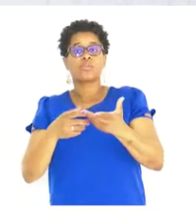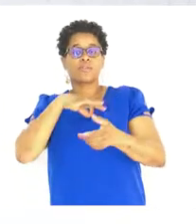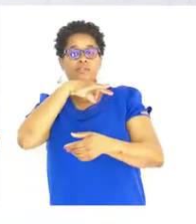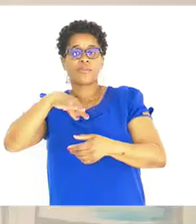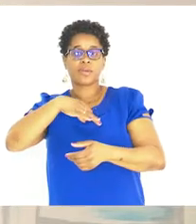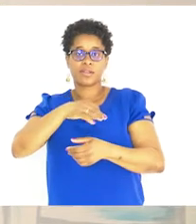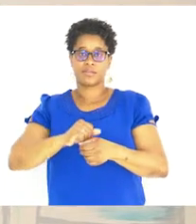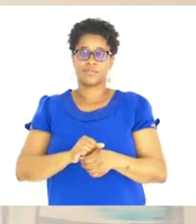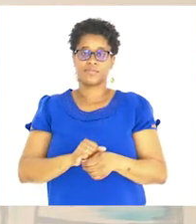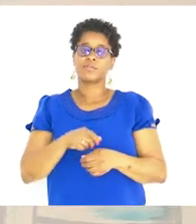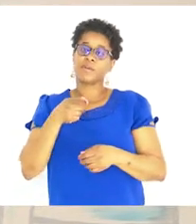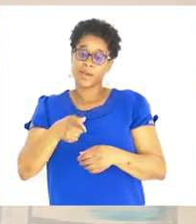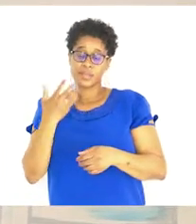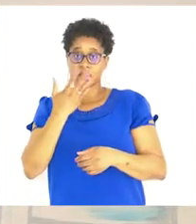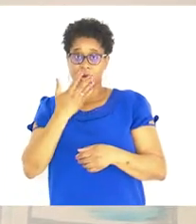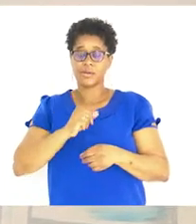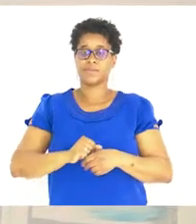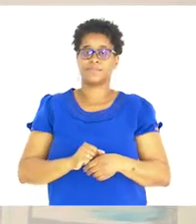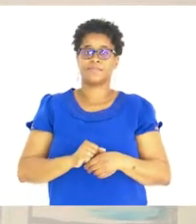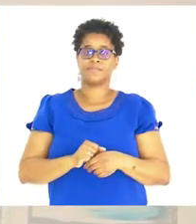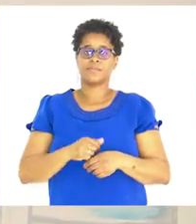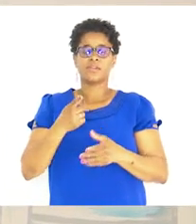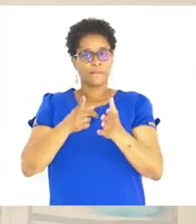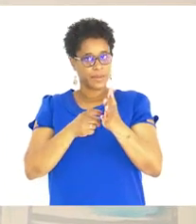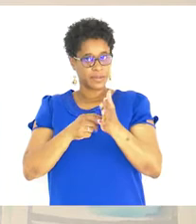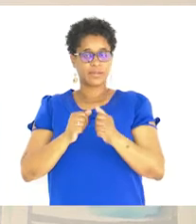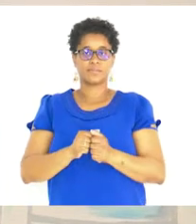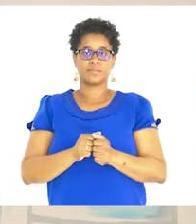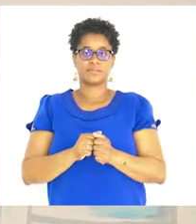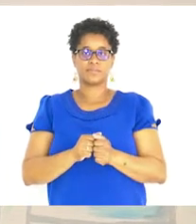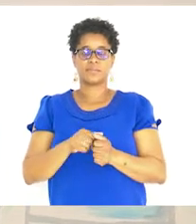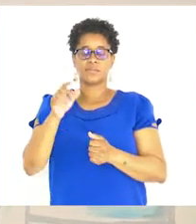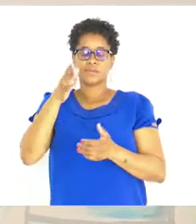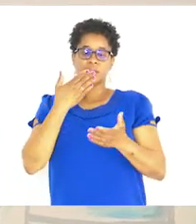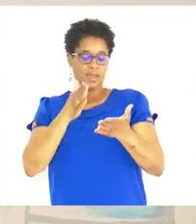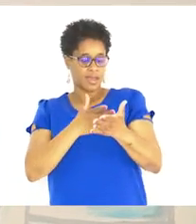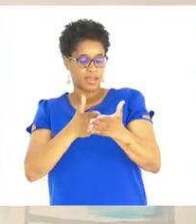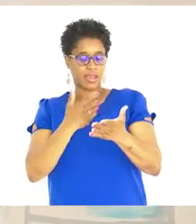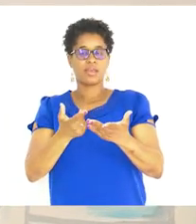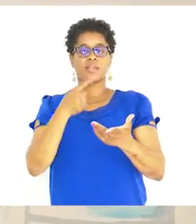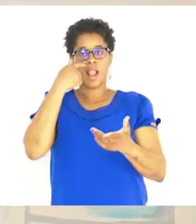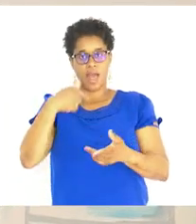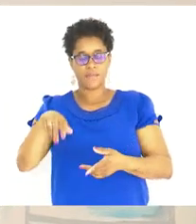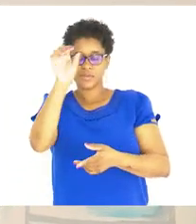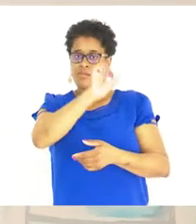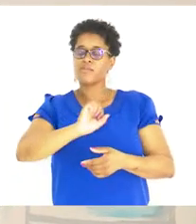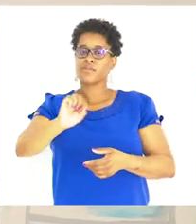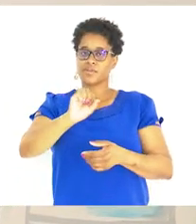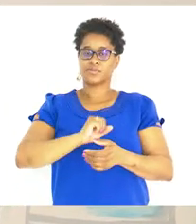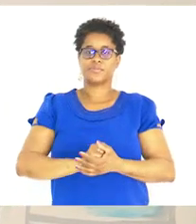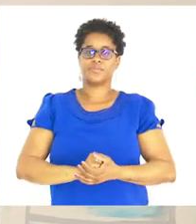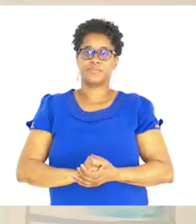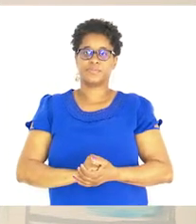Para essa aula, precisamos do vosso caderno e lápis de